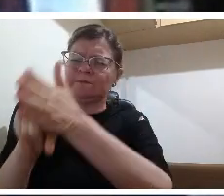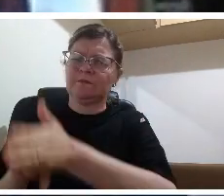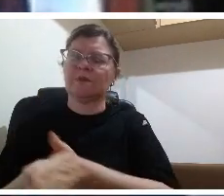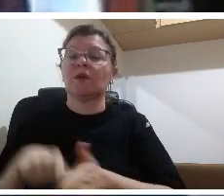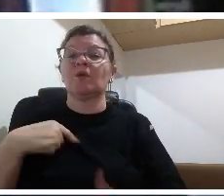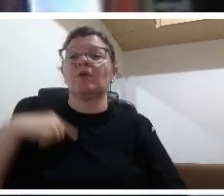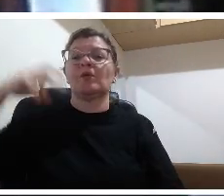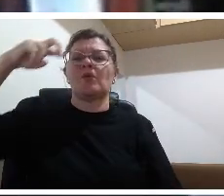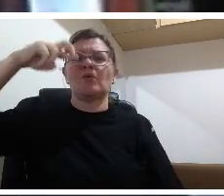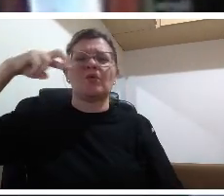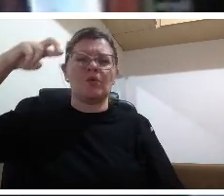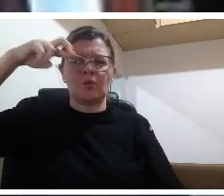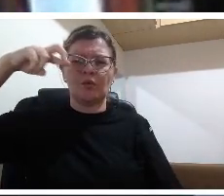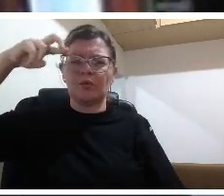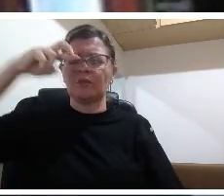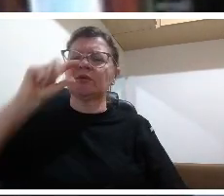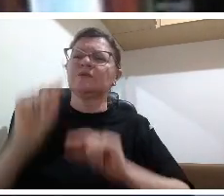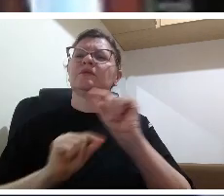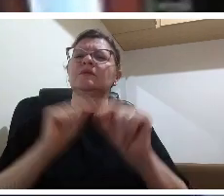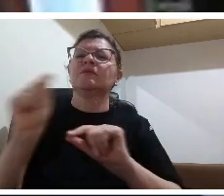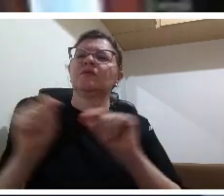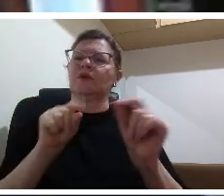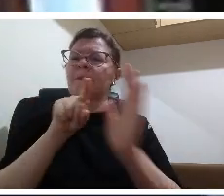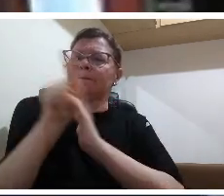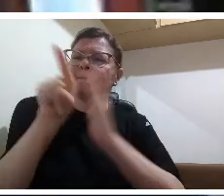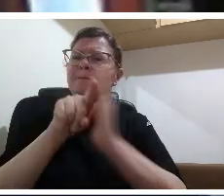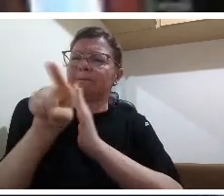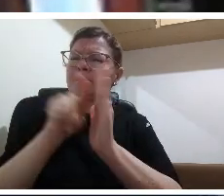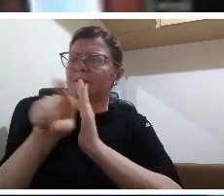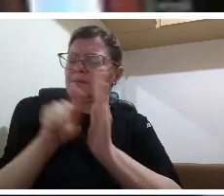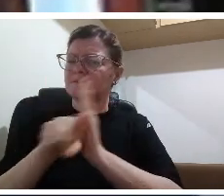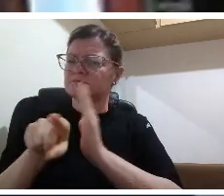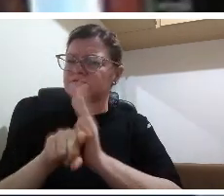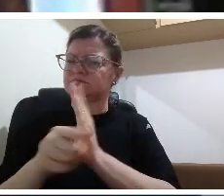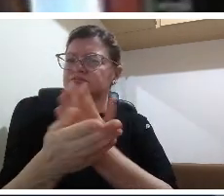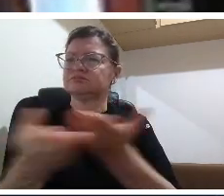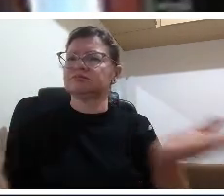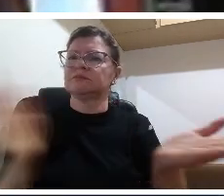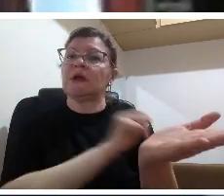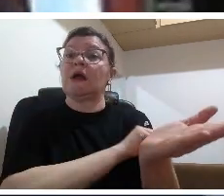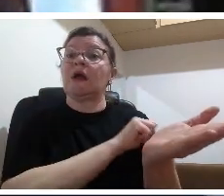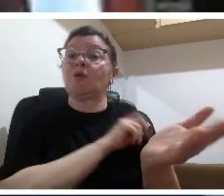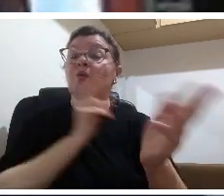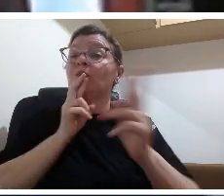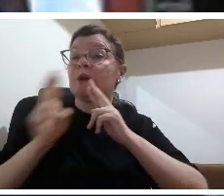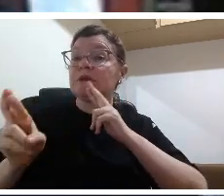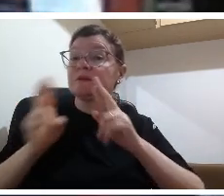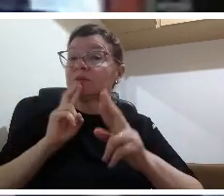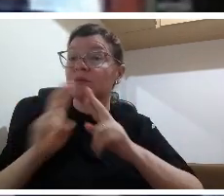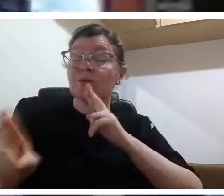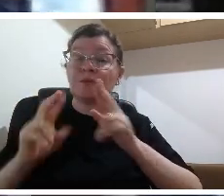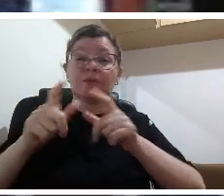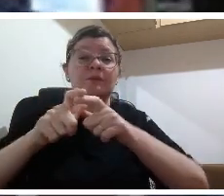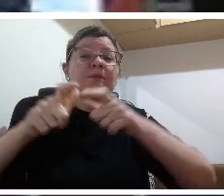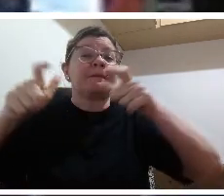são provas e aí começa a confusão qual a diferença entre prova e avaliação parto do